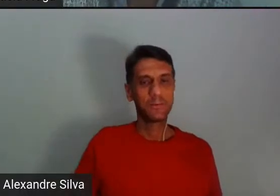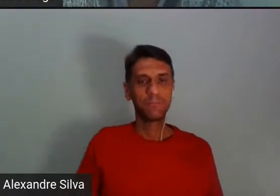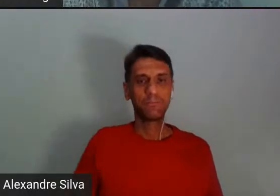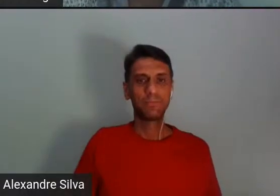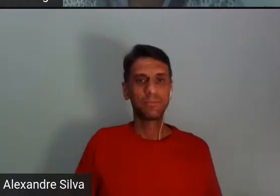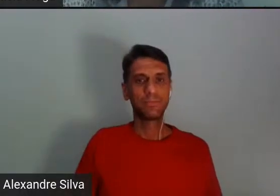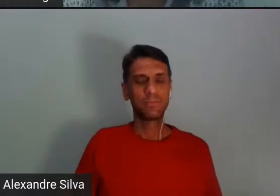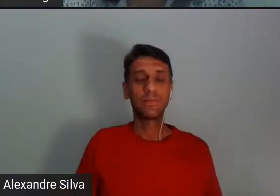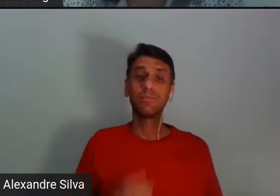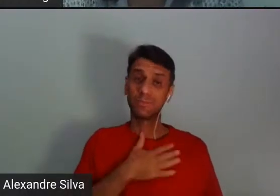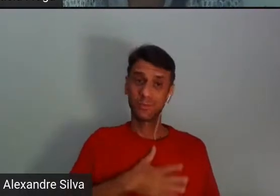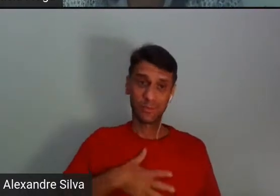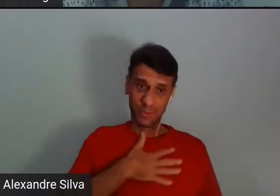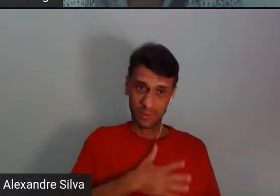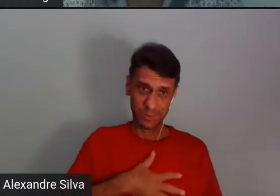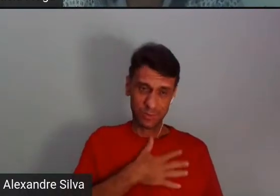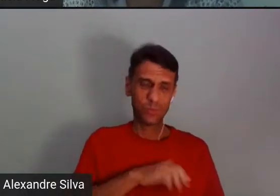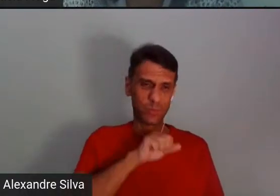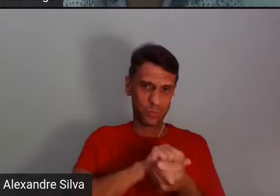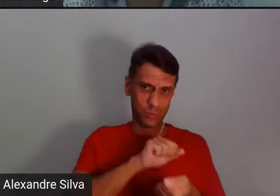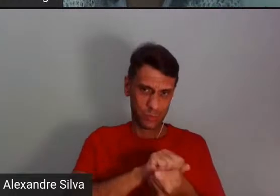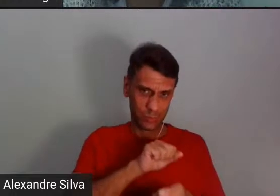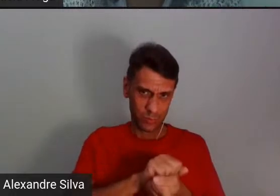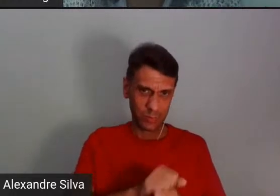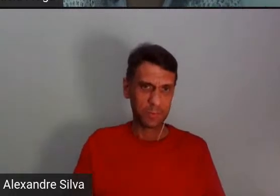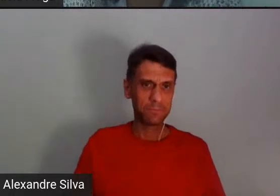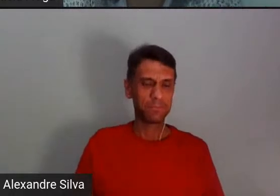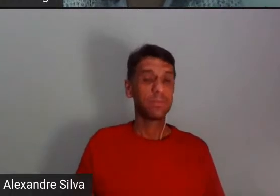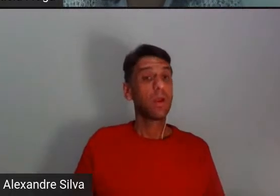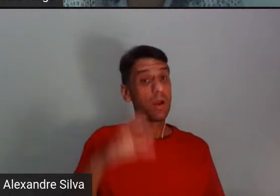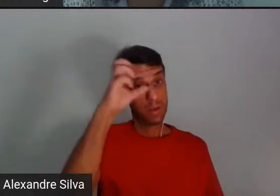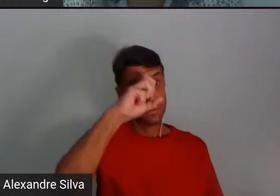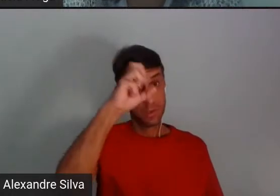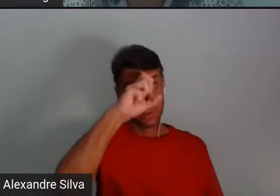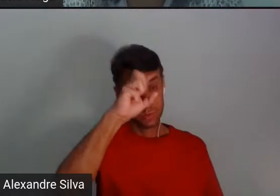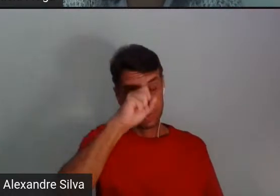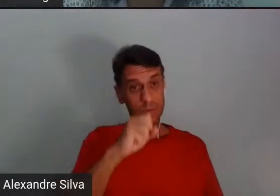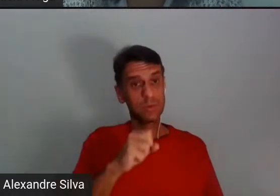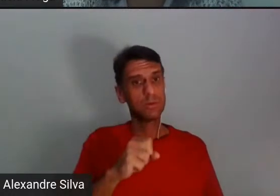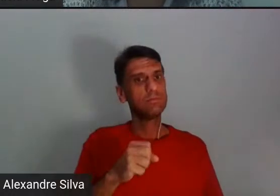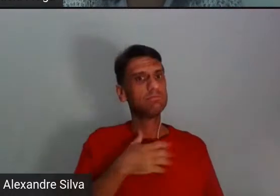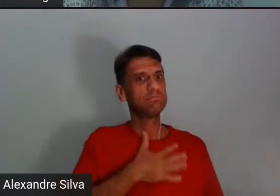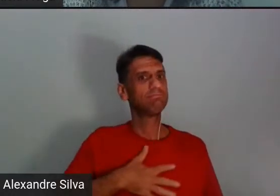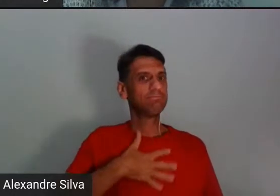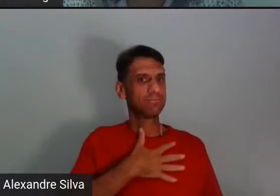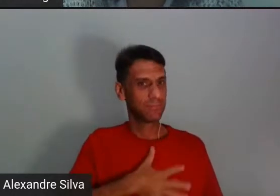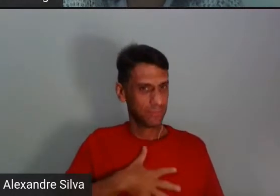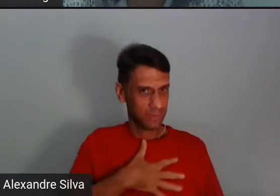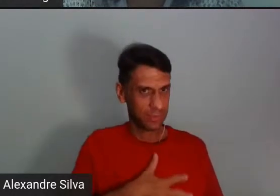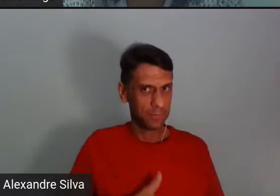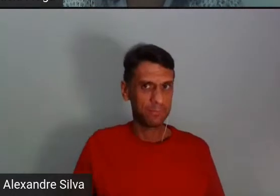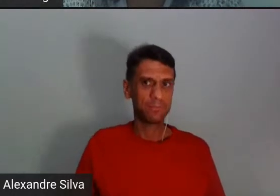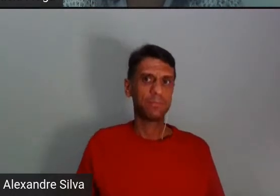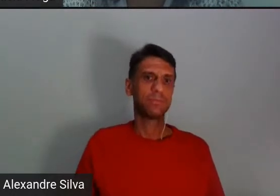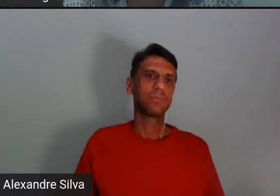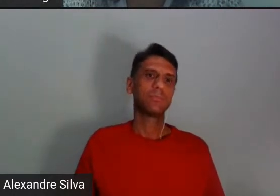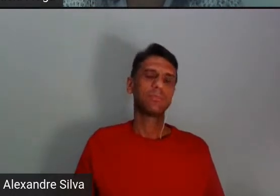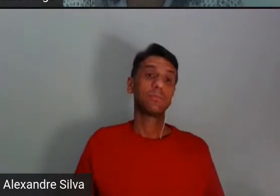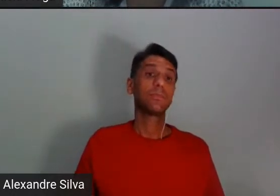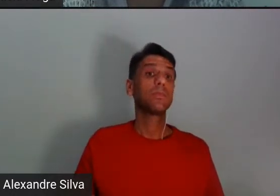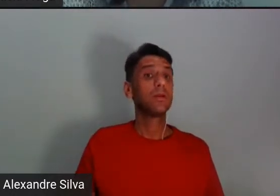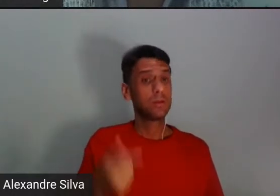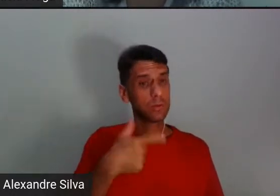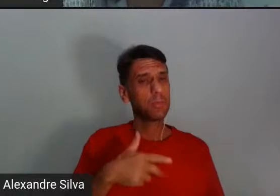gente, olha, foi um prazer enorme estar aqui com vocês. Eu aprendi muito. Fiquei muito feliz. E espero